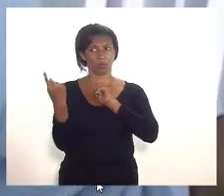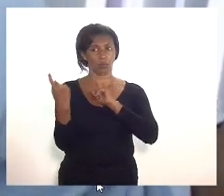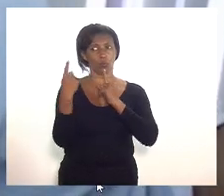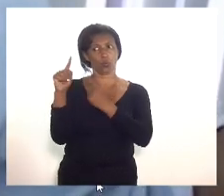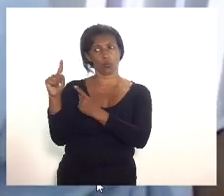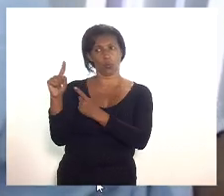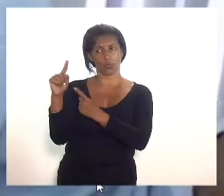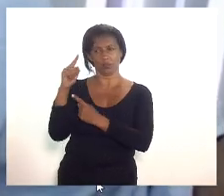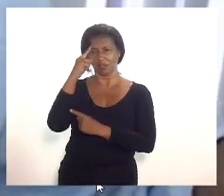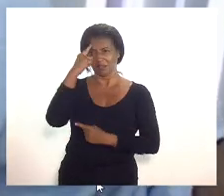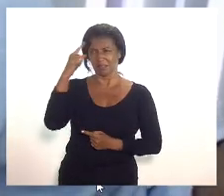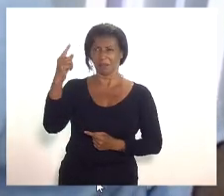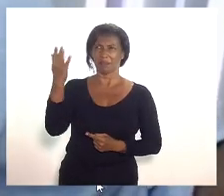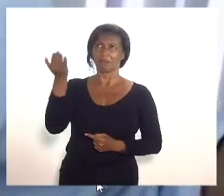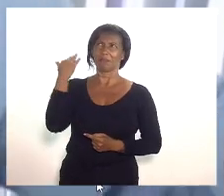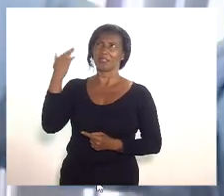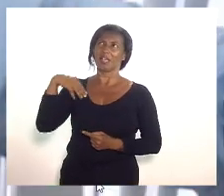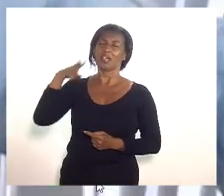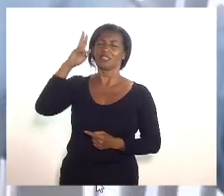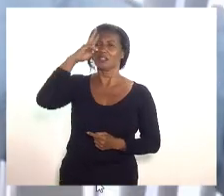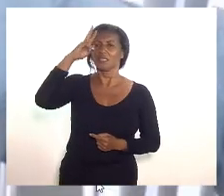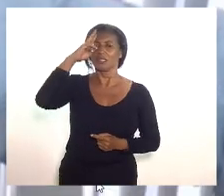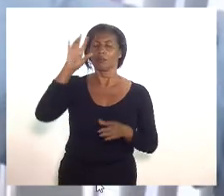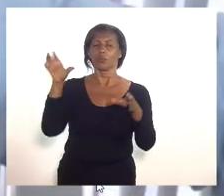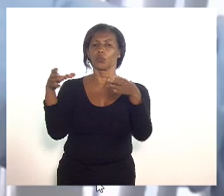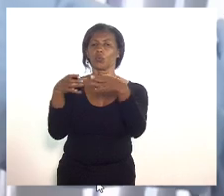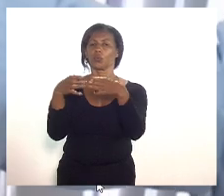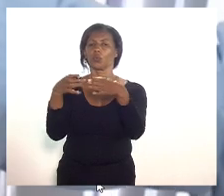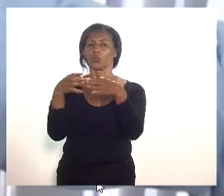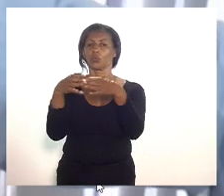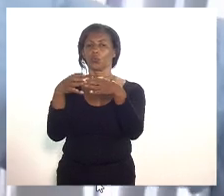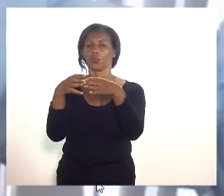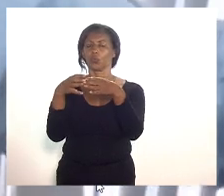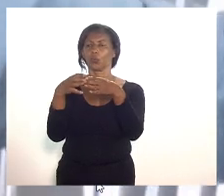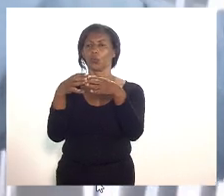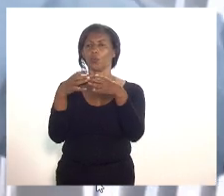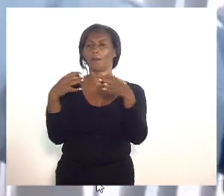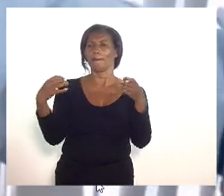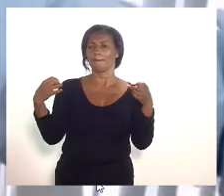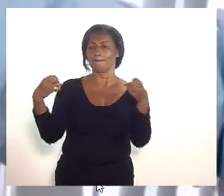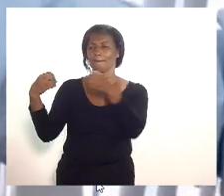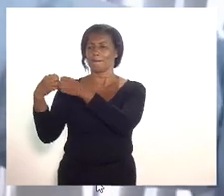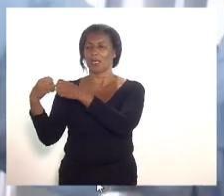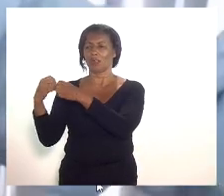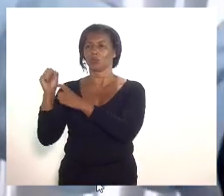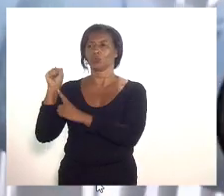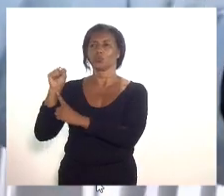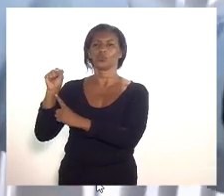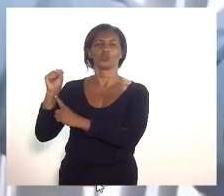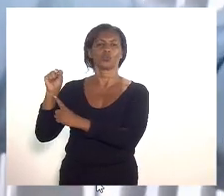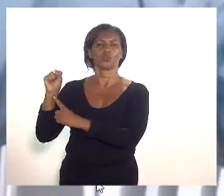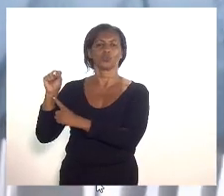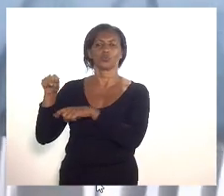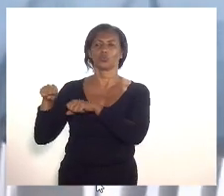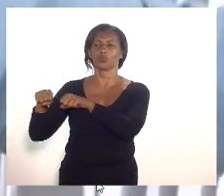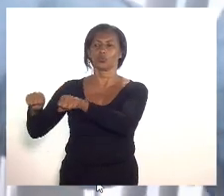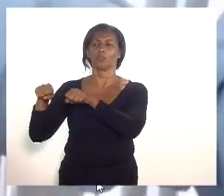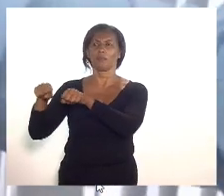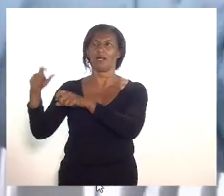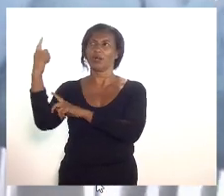vi na semana passada não sei se a excelência se lembra um grupo na esquina do Guanabara com uma faixa falando até de